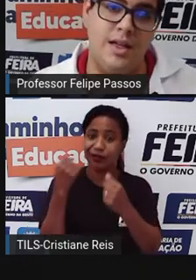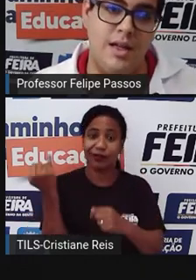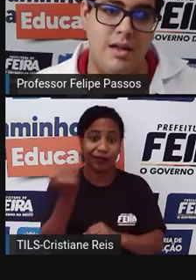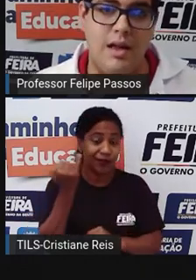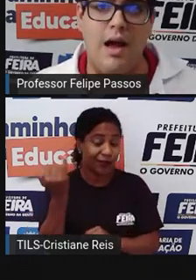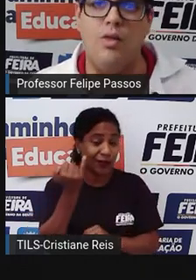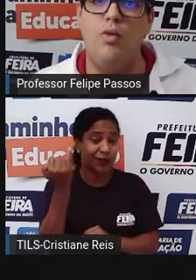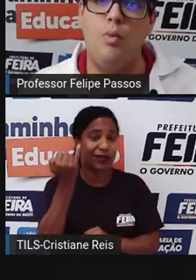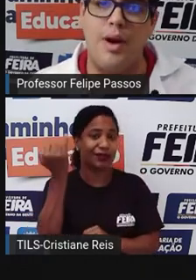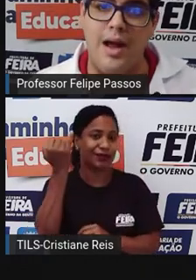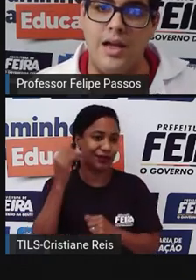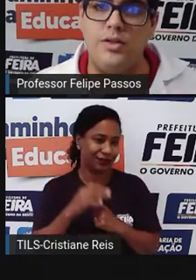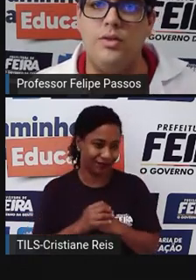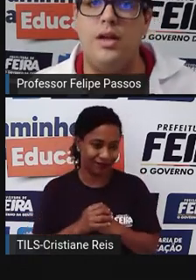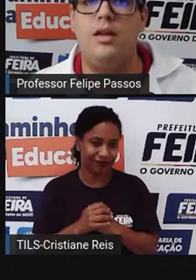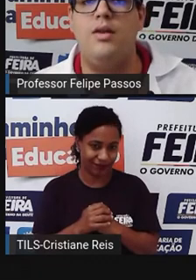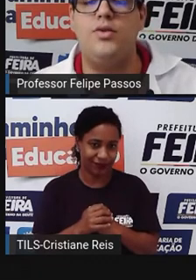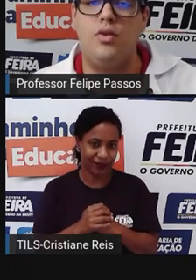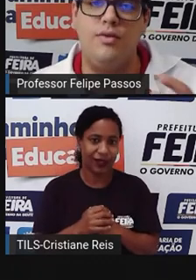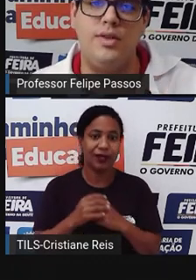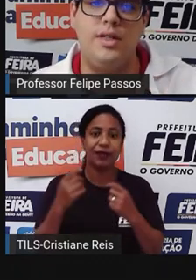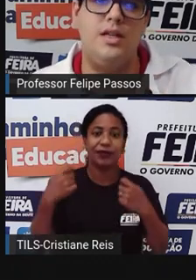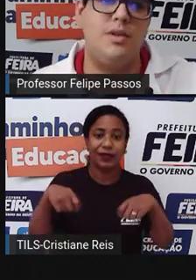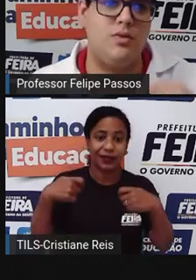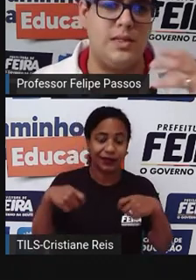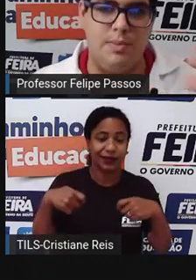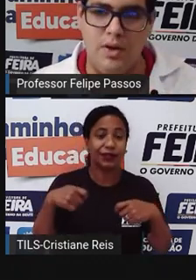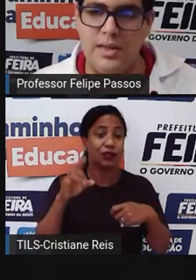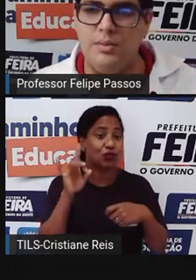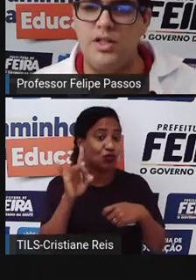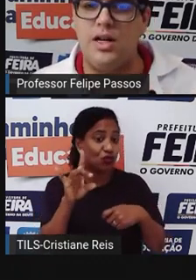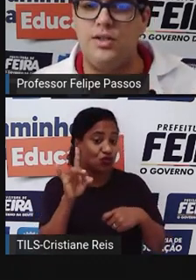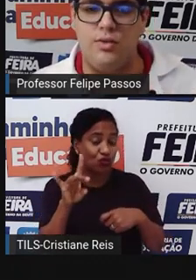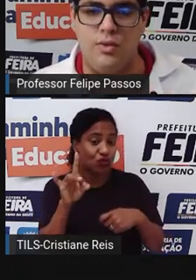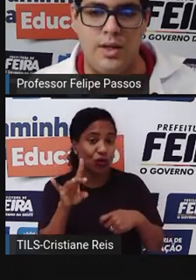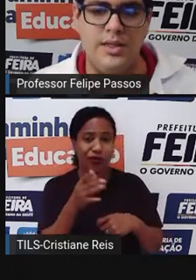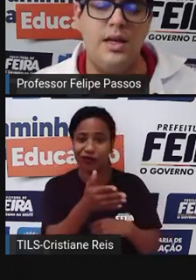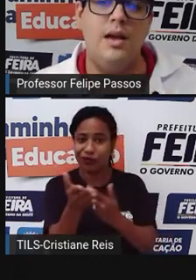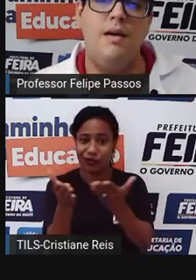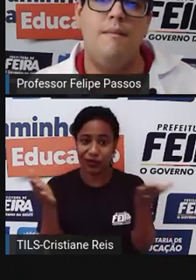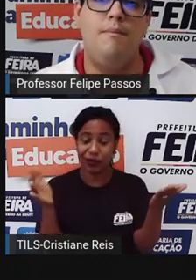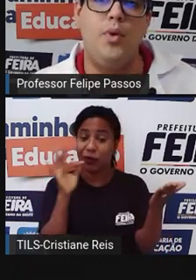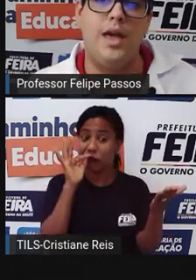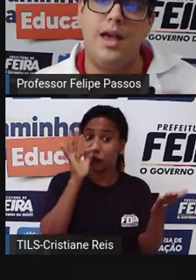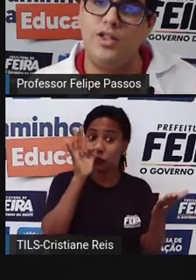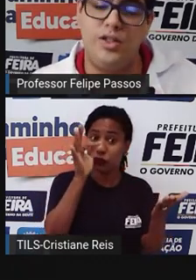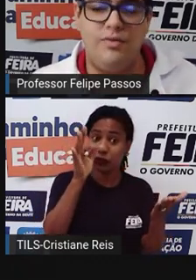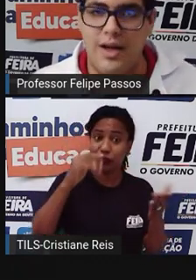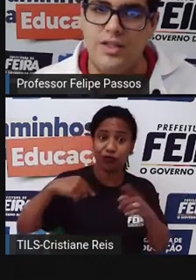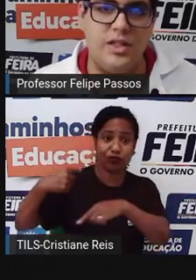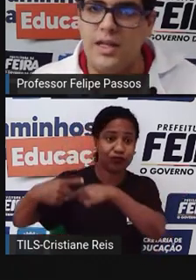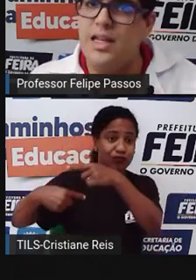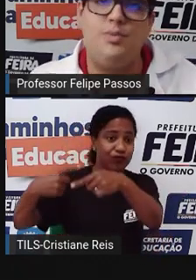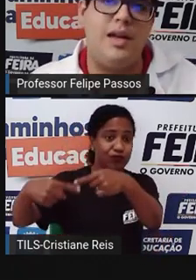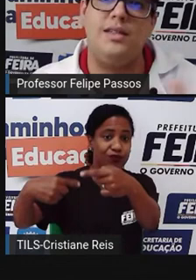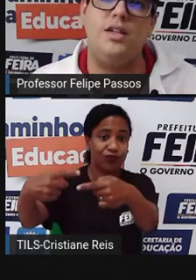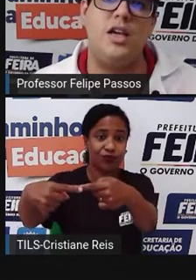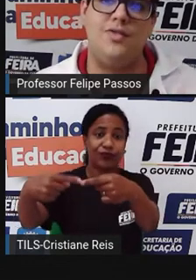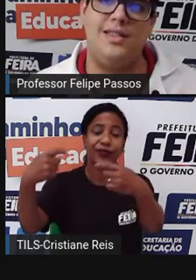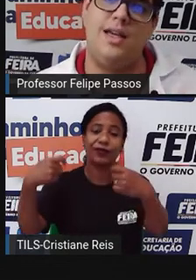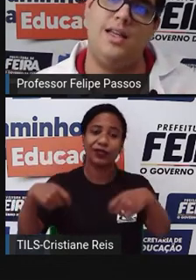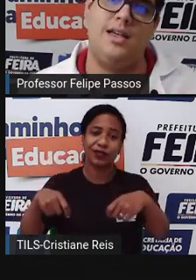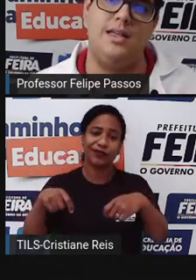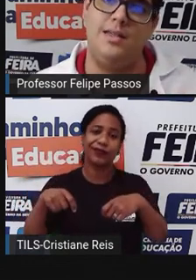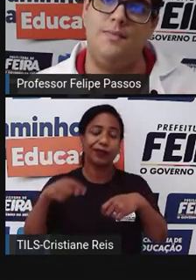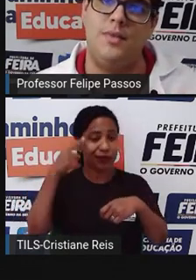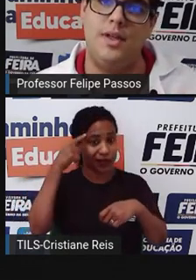feita a longo prazo, né? Não só com vocês, mas com as próximas gerações, porque a gente tem que ter esperança de que